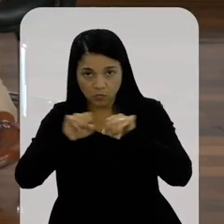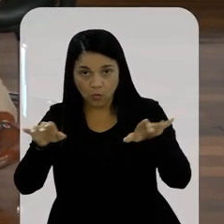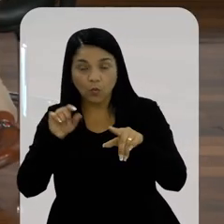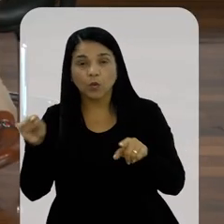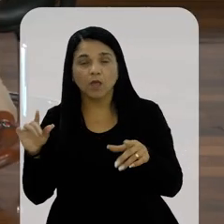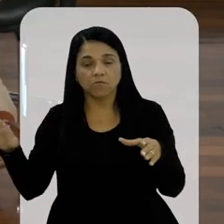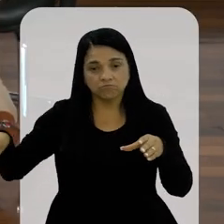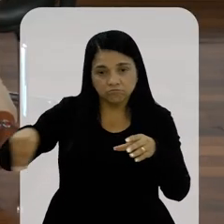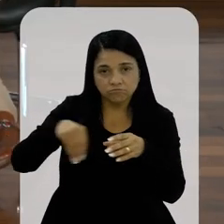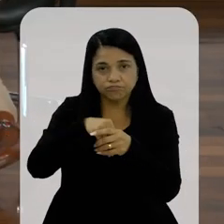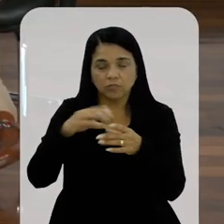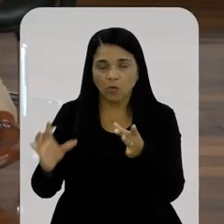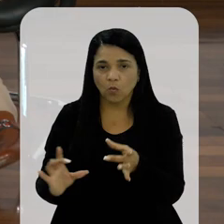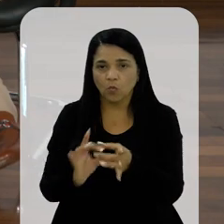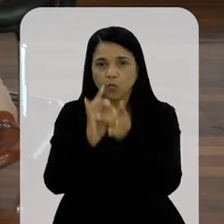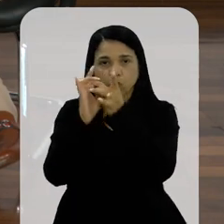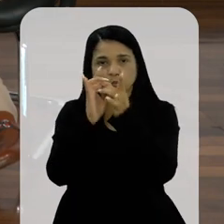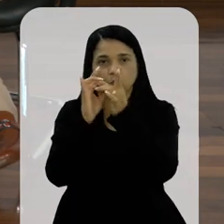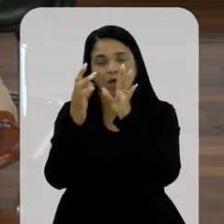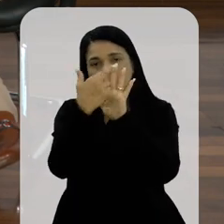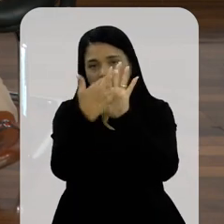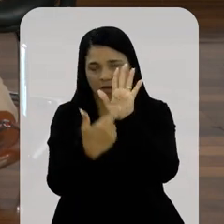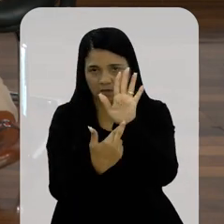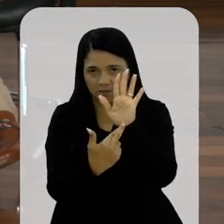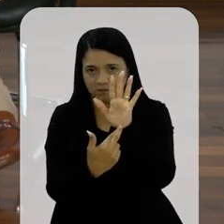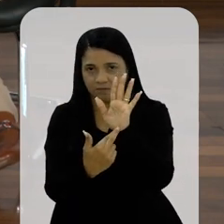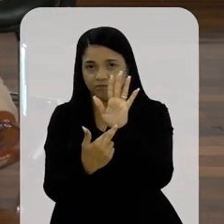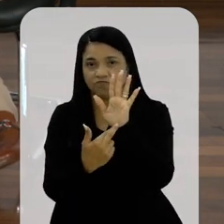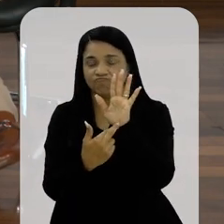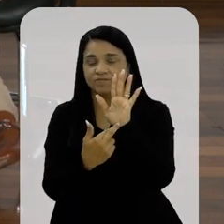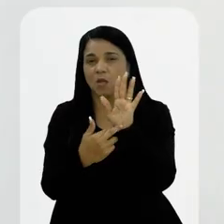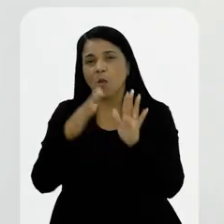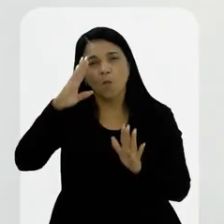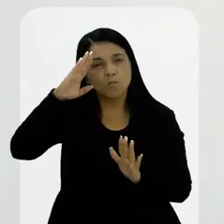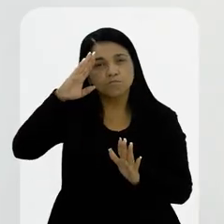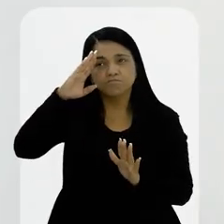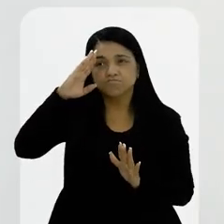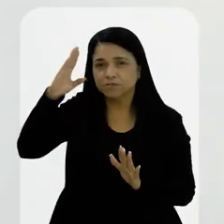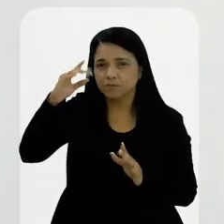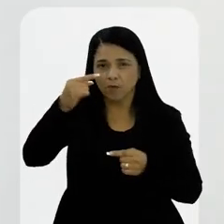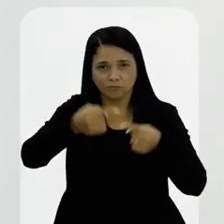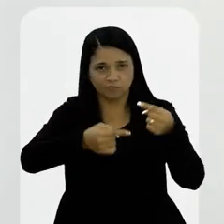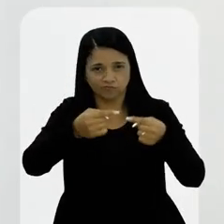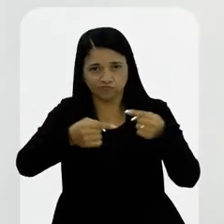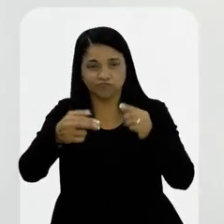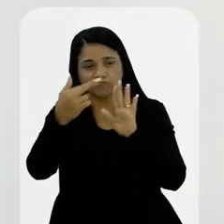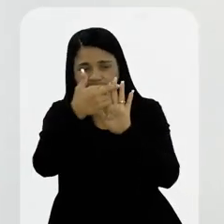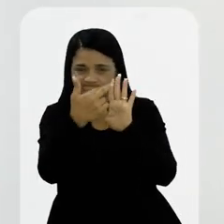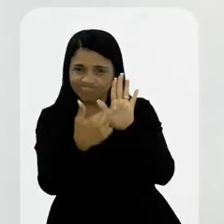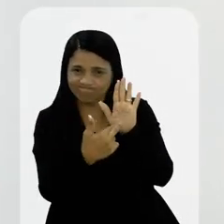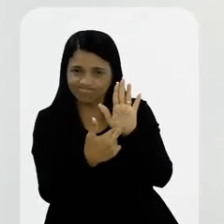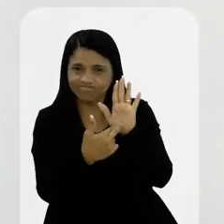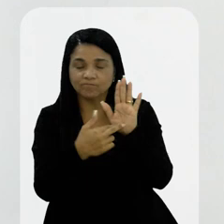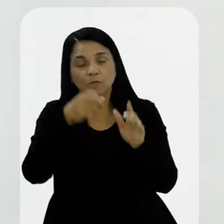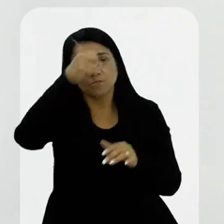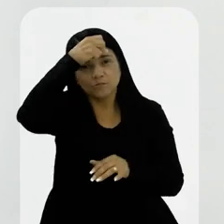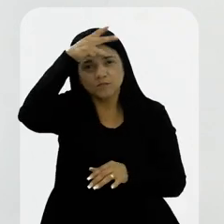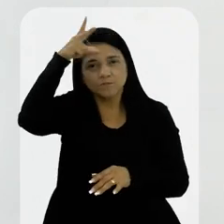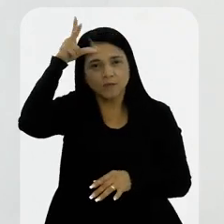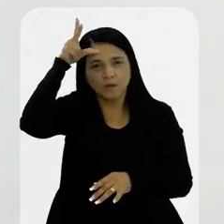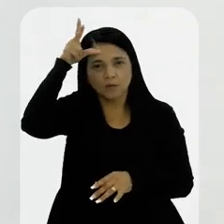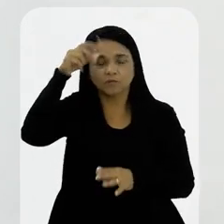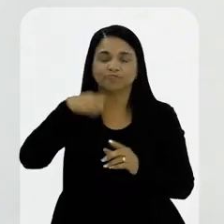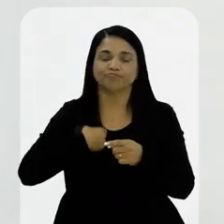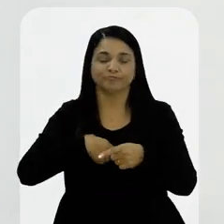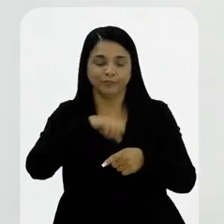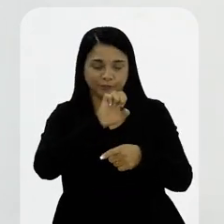é a questão de unificação da regulação. Isso talvez seja um ponto crucial. Nós temos uma regulação